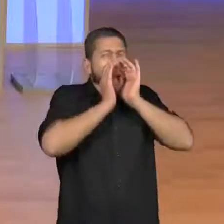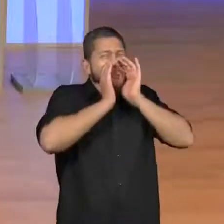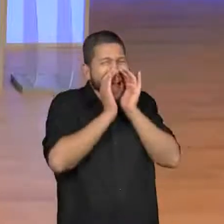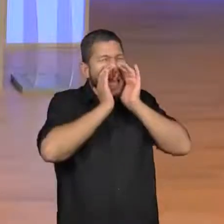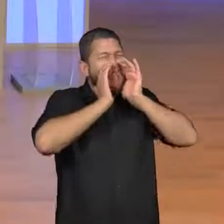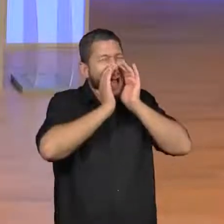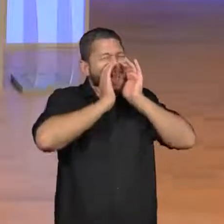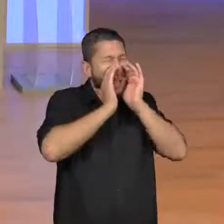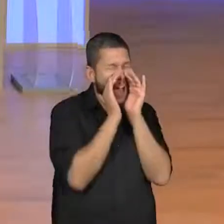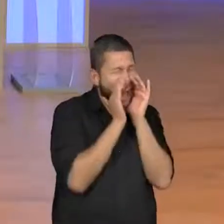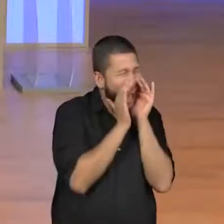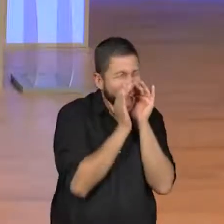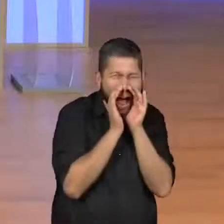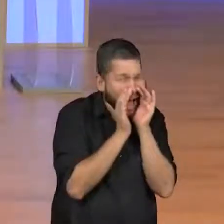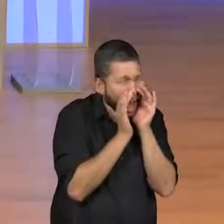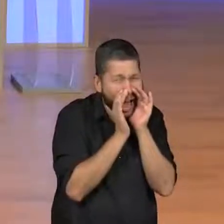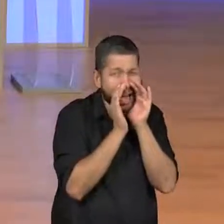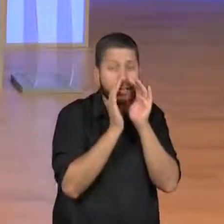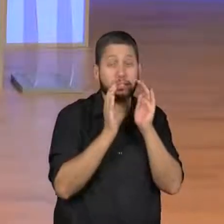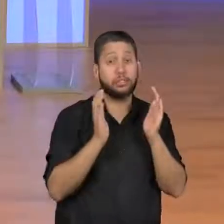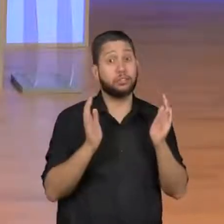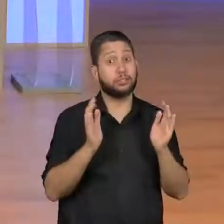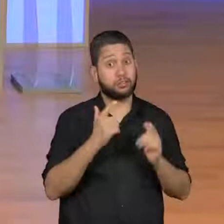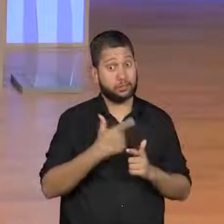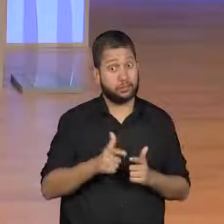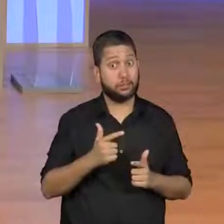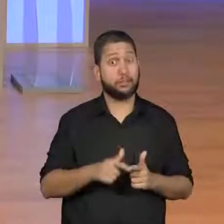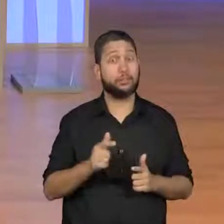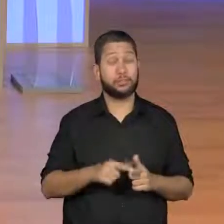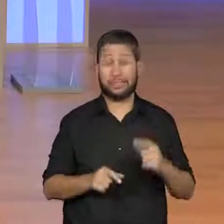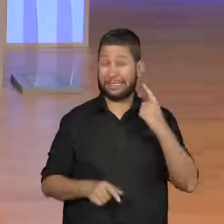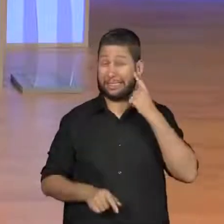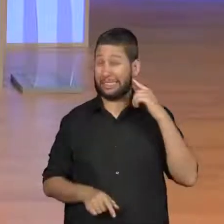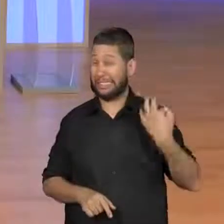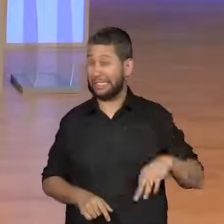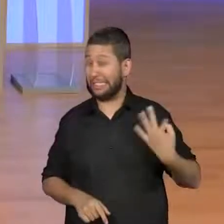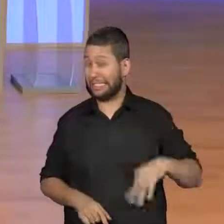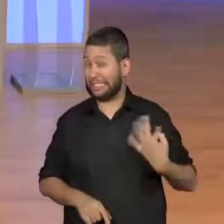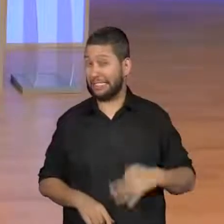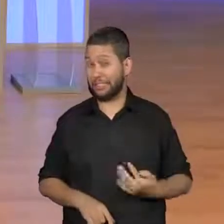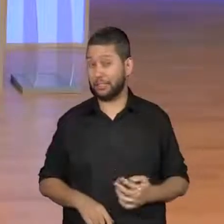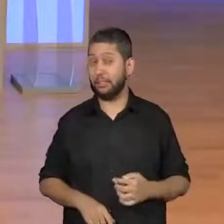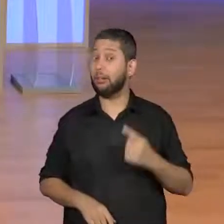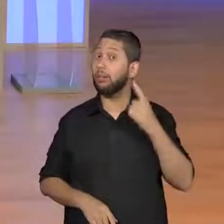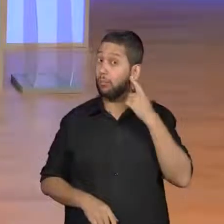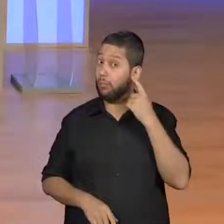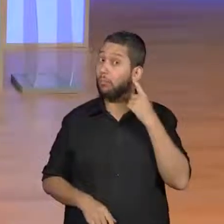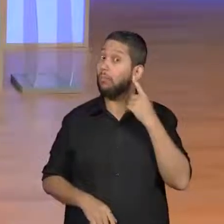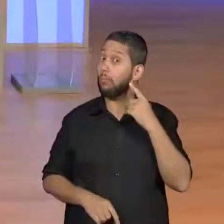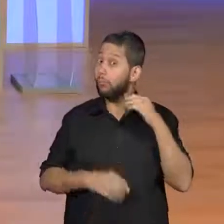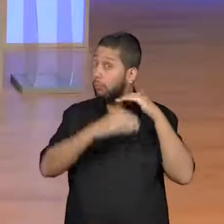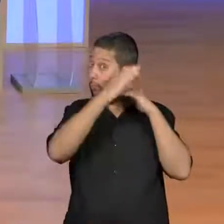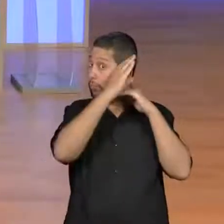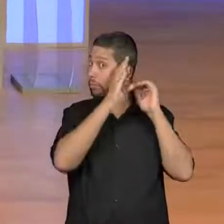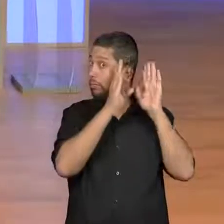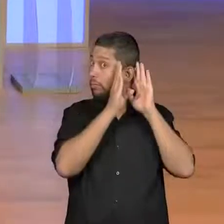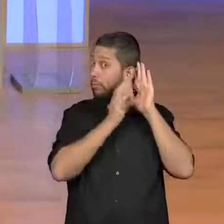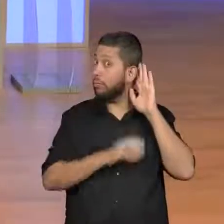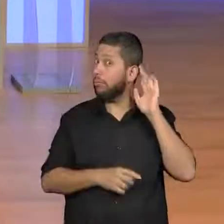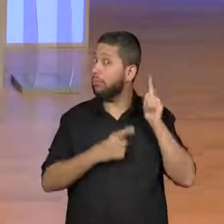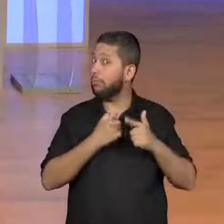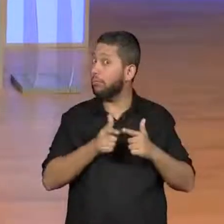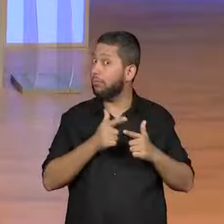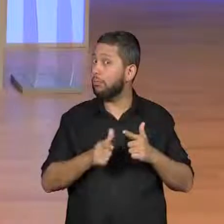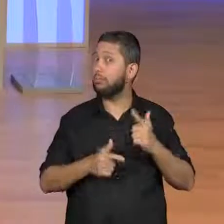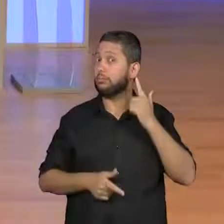bem no ouvido do colega. Pode tem mais ouvido depois. Depois a audição fica aí comprometida, não é mesmo?